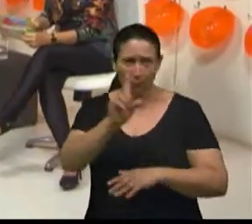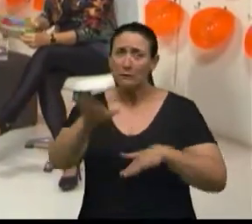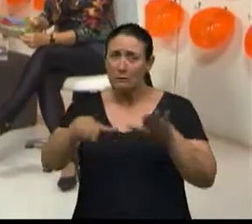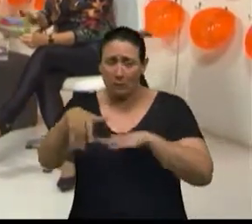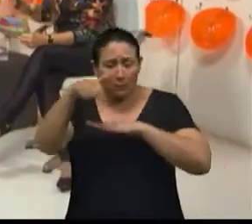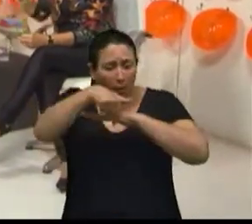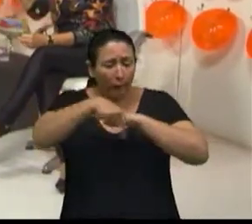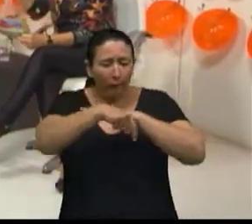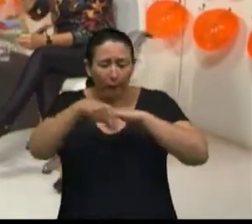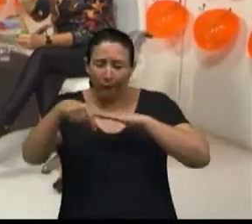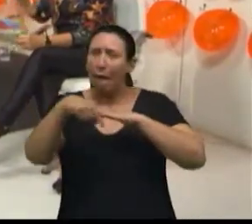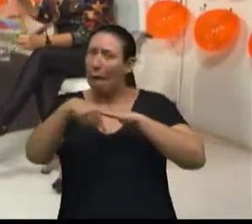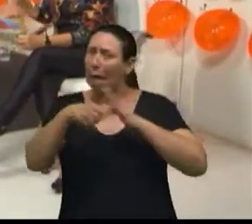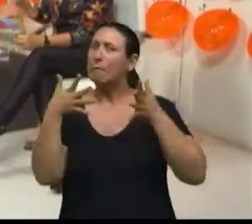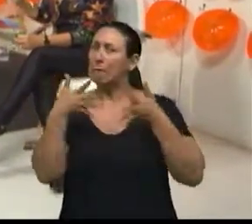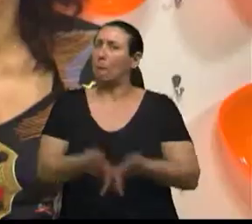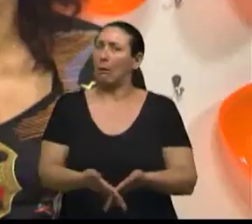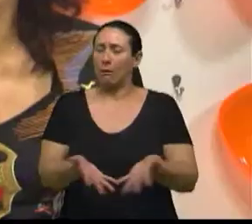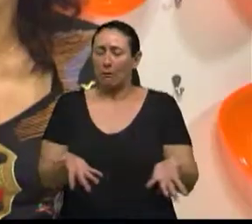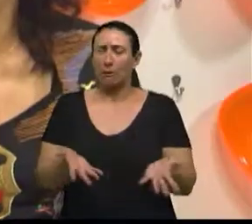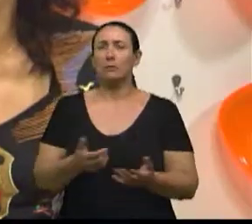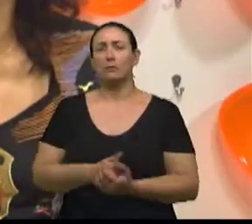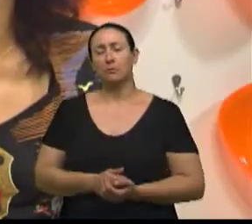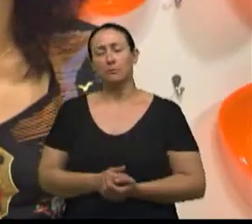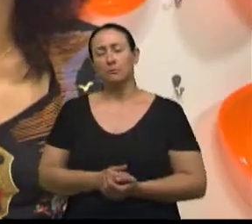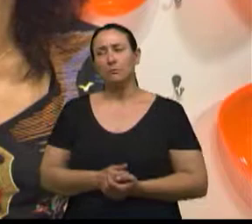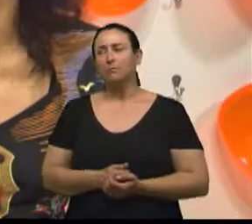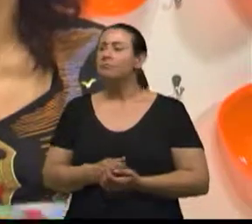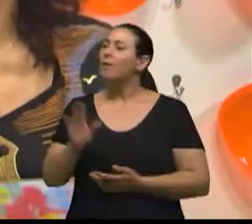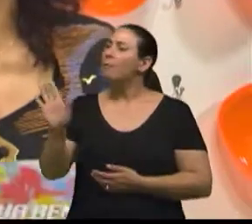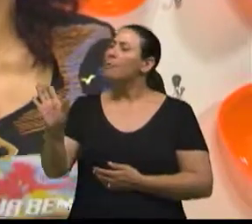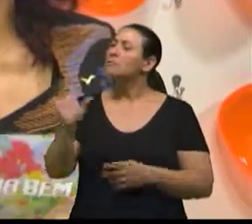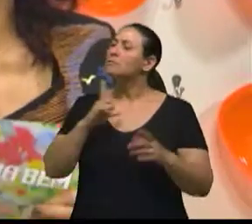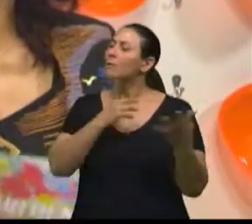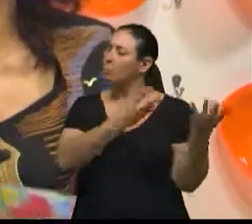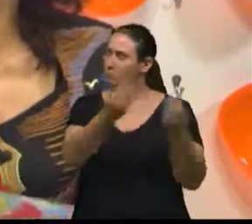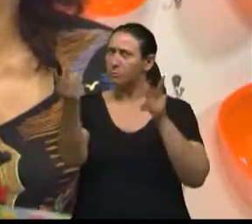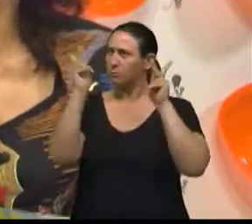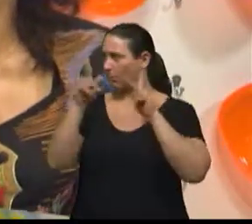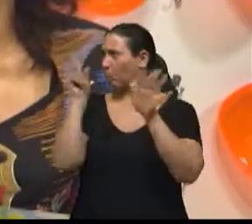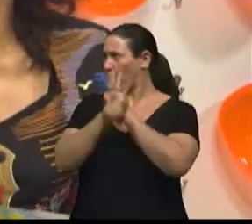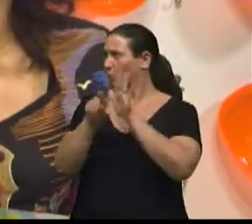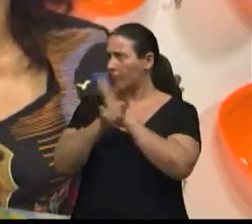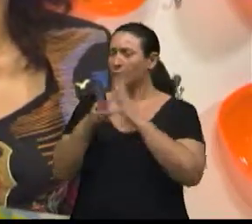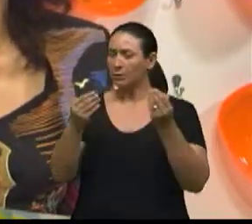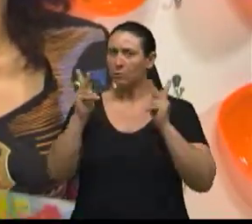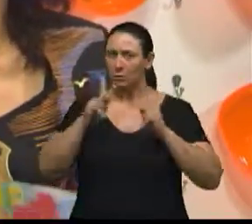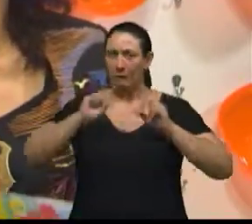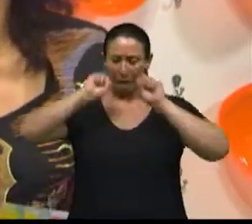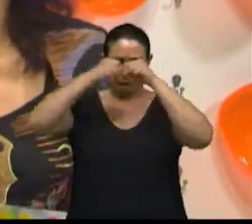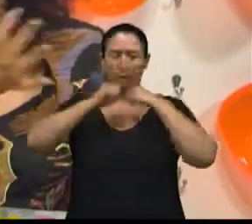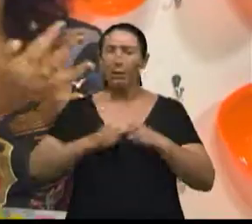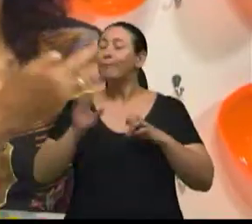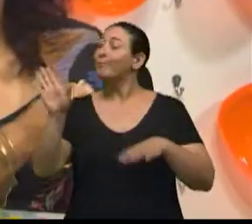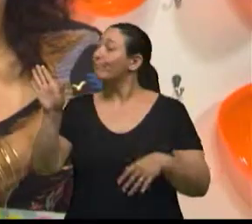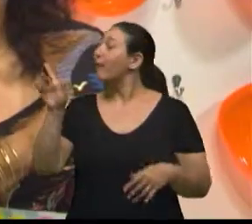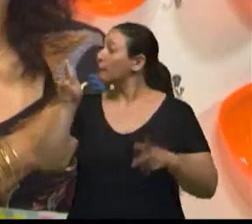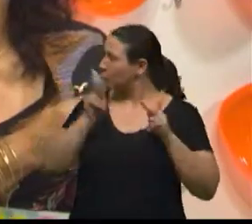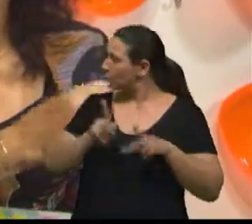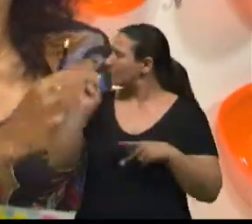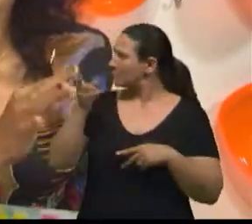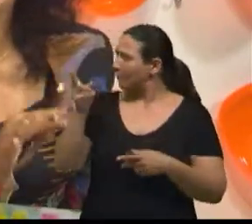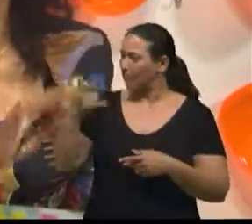atrapalha, né? Tá, mas eu tenho uma pergunta que é muito comum das pessoas fazerem. Quem sofre esse tipo de queda são as pessoas mais